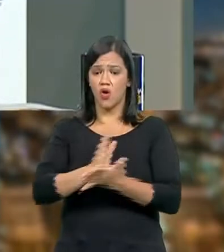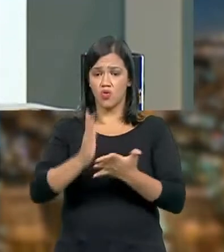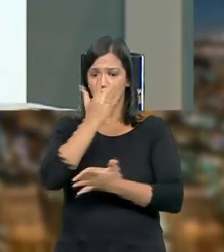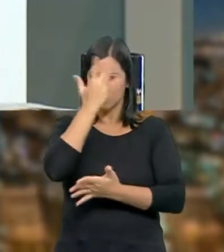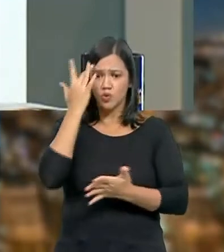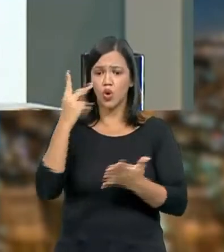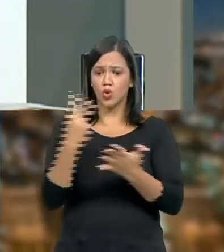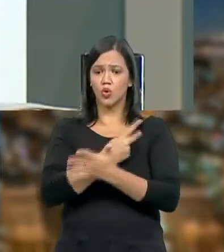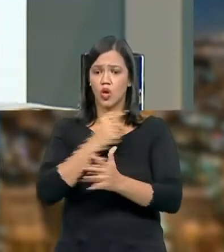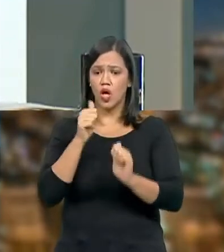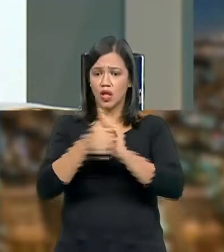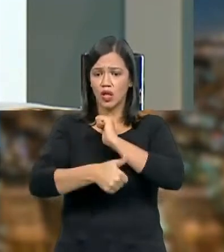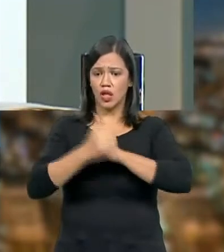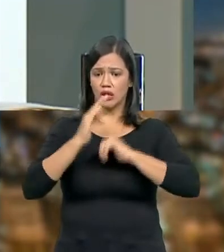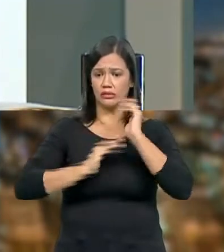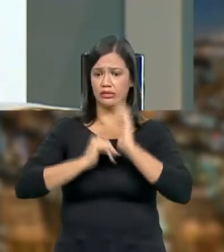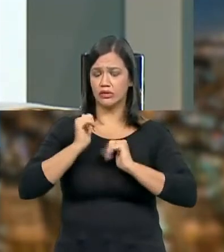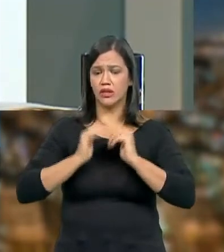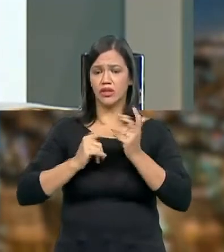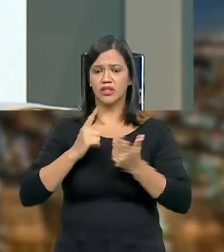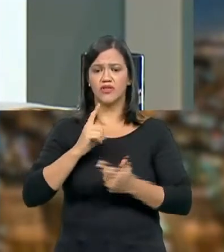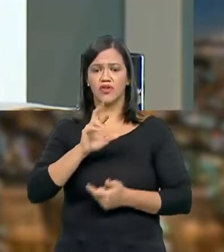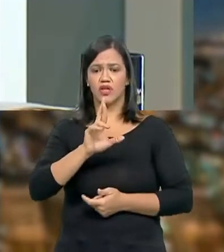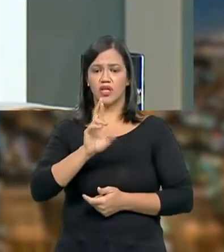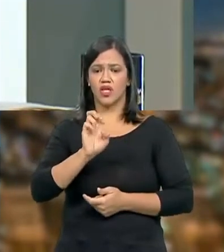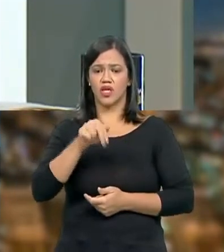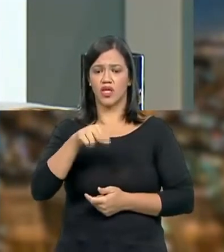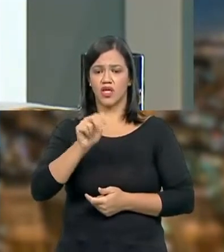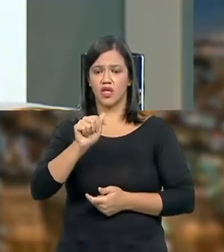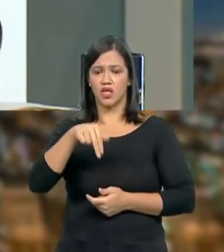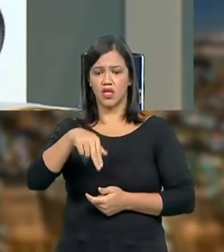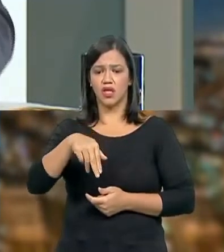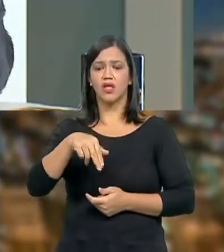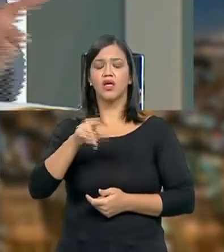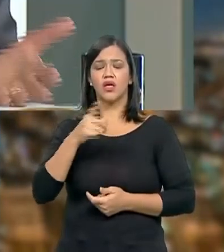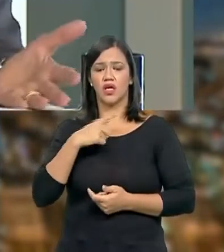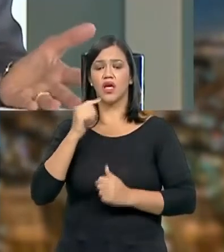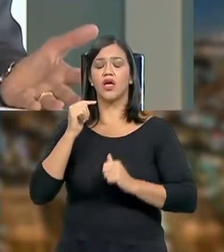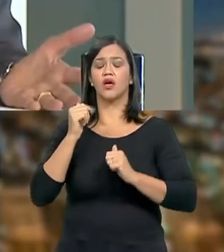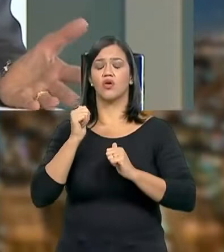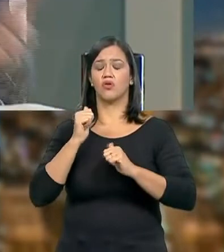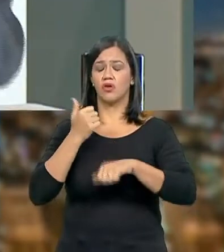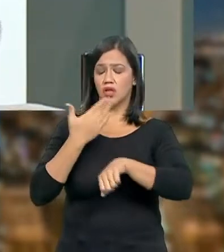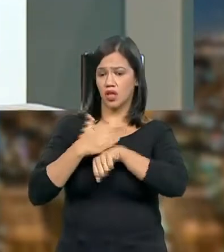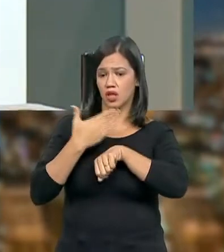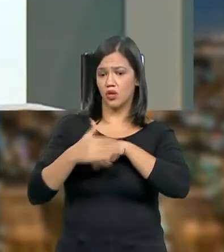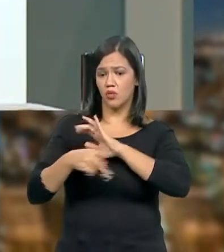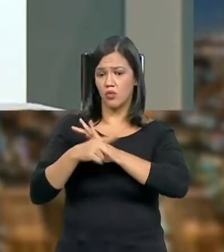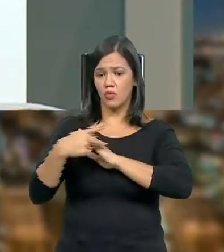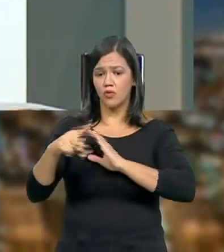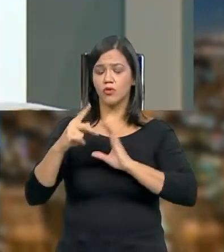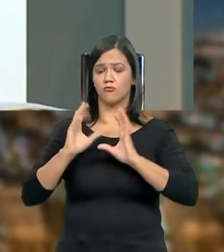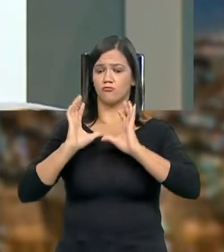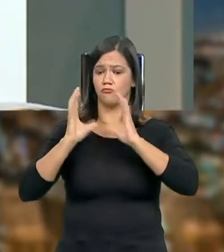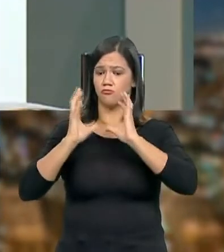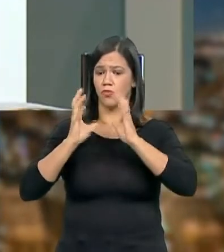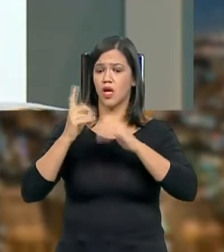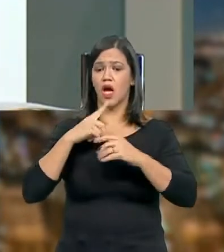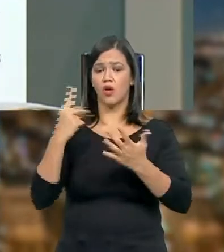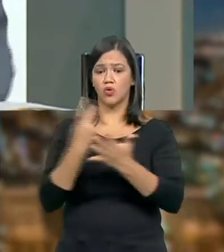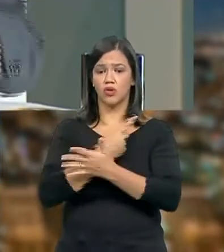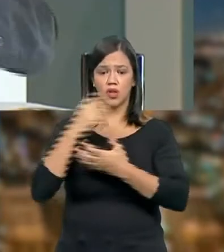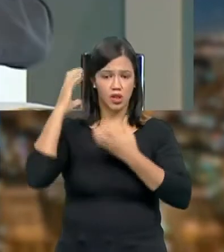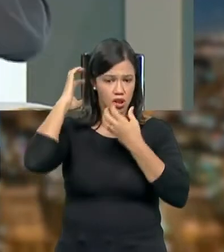hoje nós tivemos o exemplo do caso do Renan que é o treinador da seleção brasileira de voleibol que foi entubado hoje.